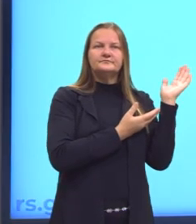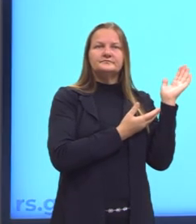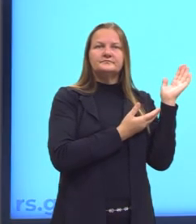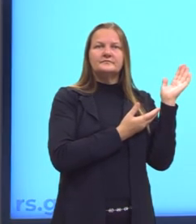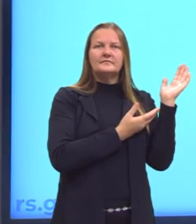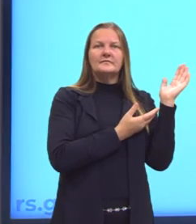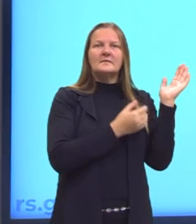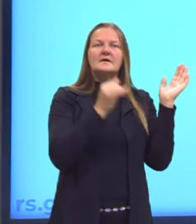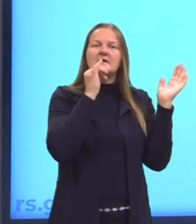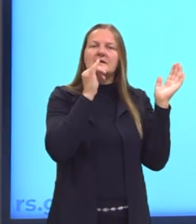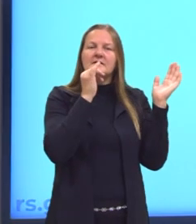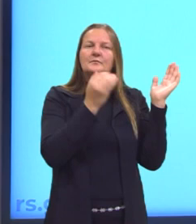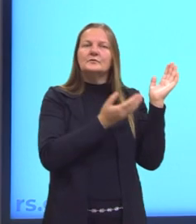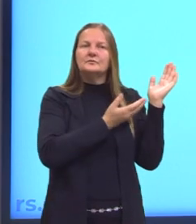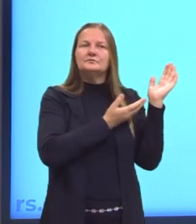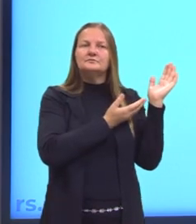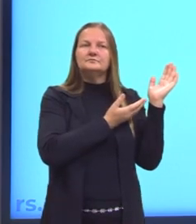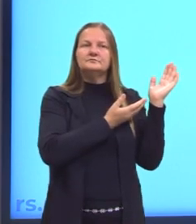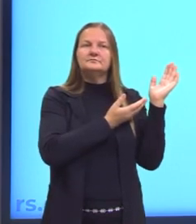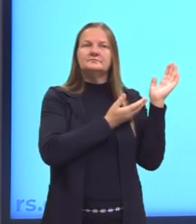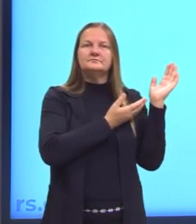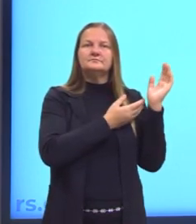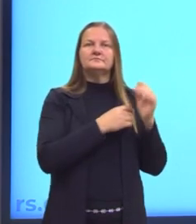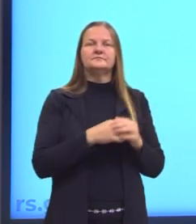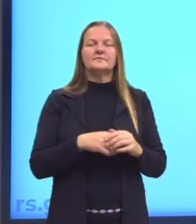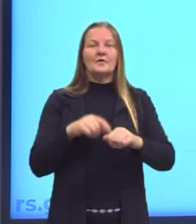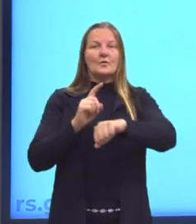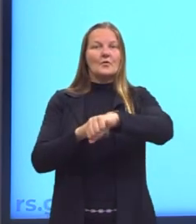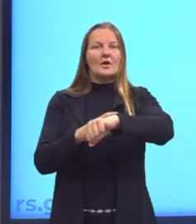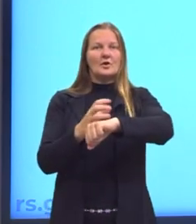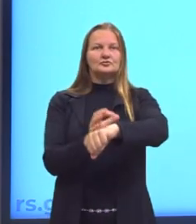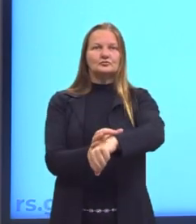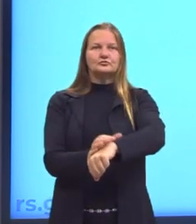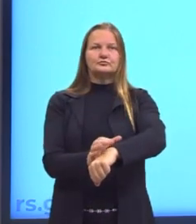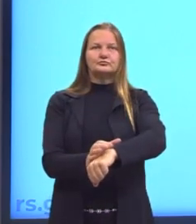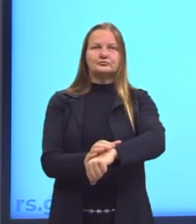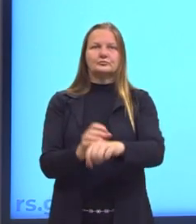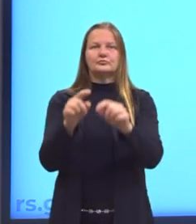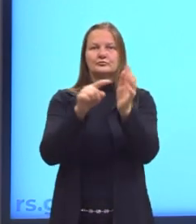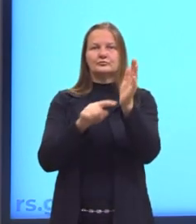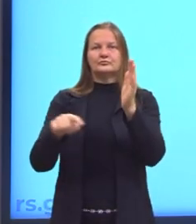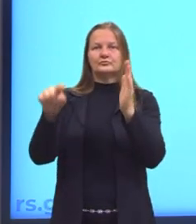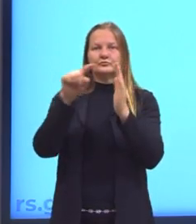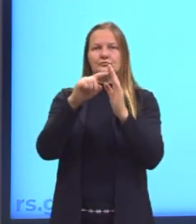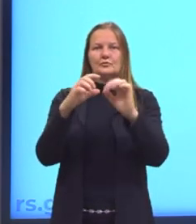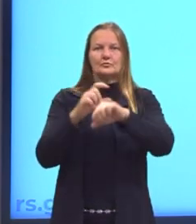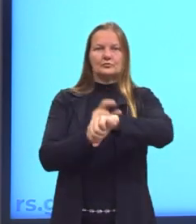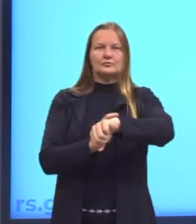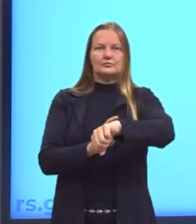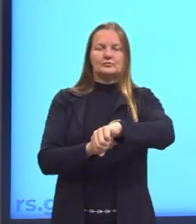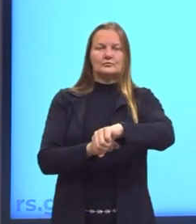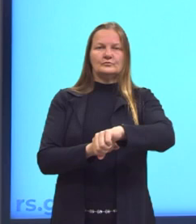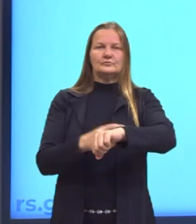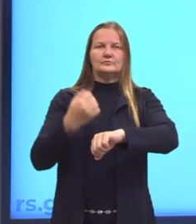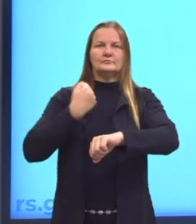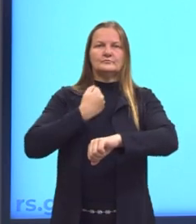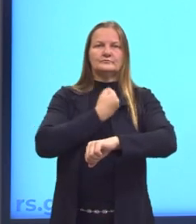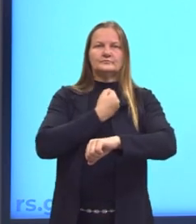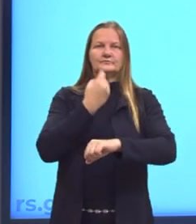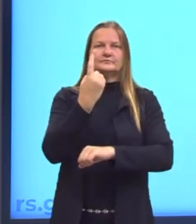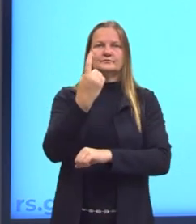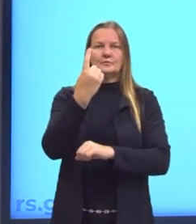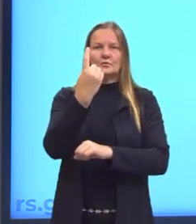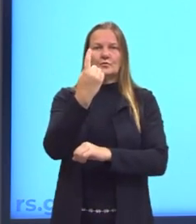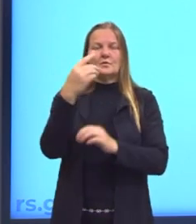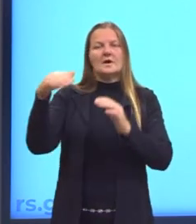para a gente analisar. Então eu coloquei aqui o relógio, no formato analógico, com os valores, então ali de 1